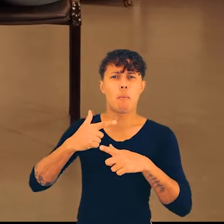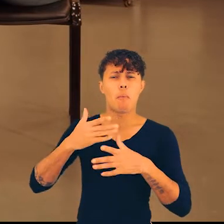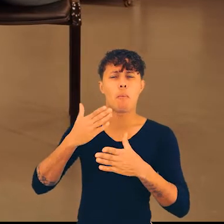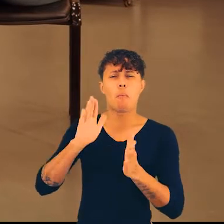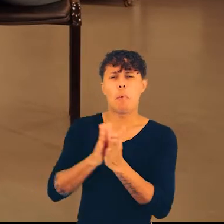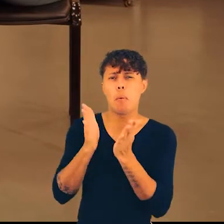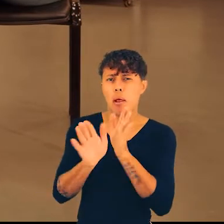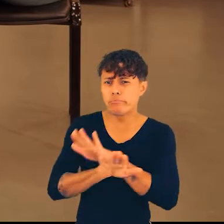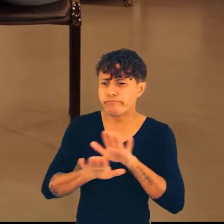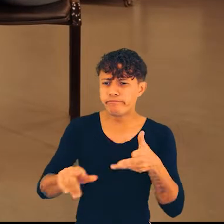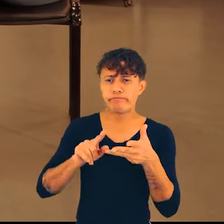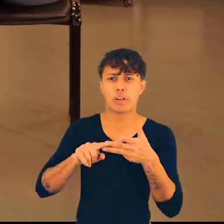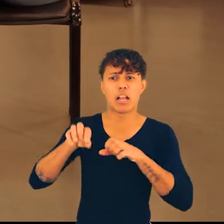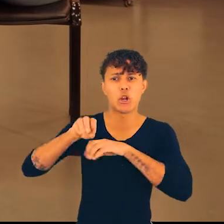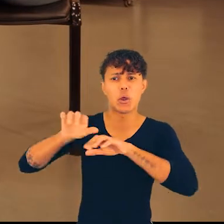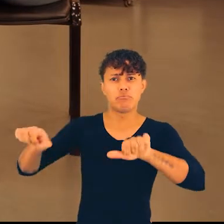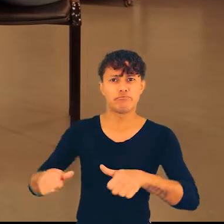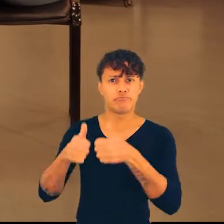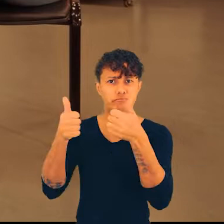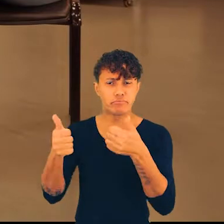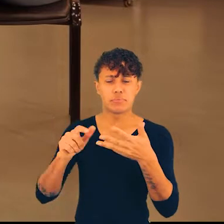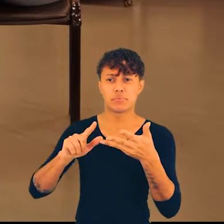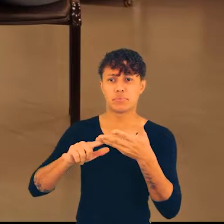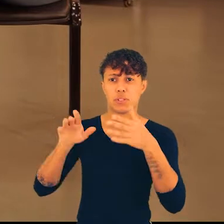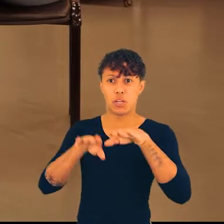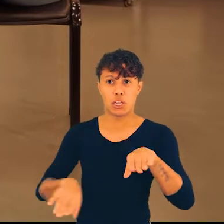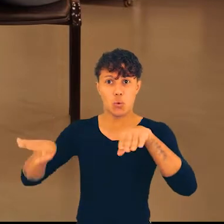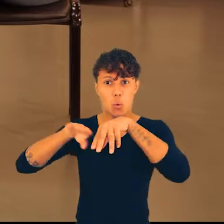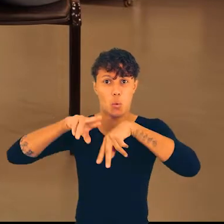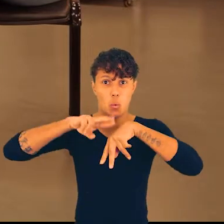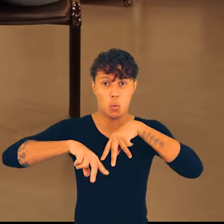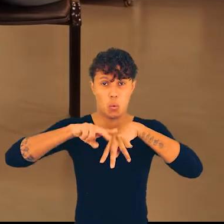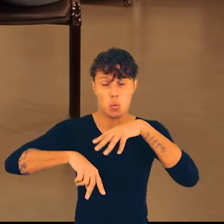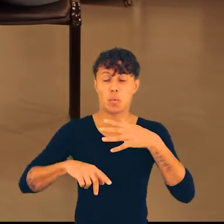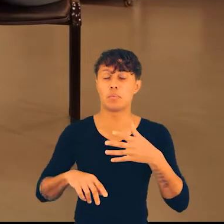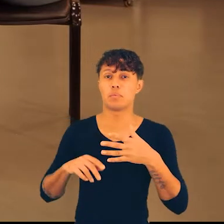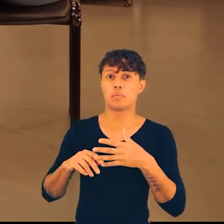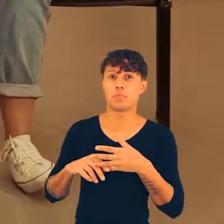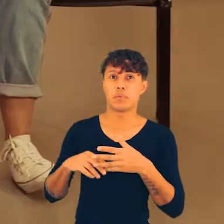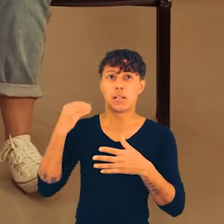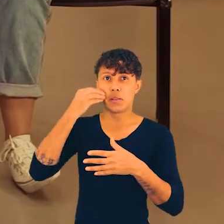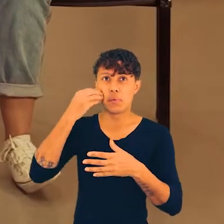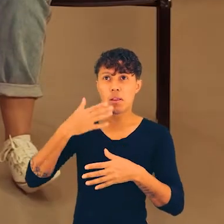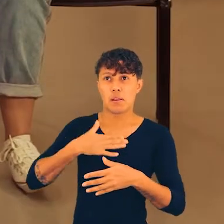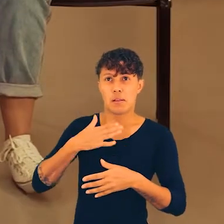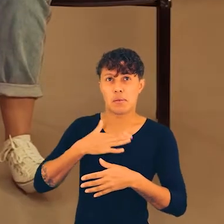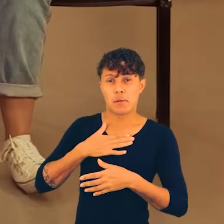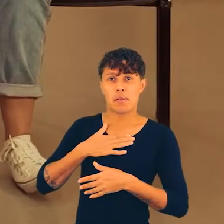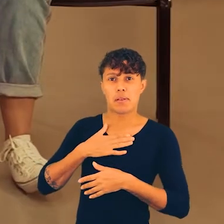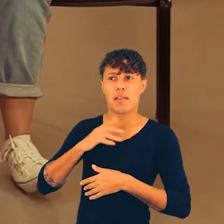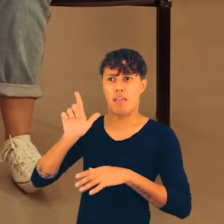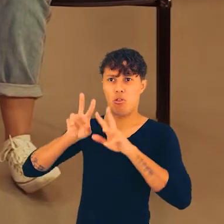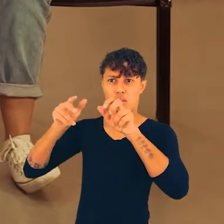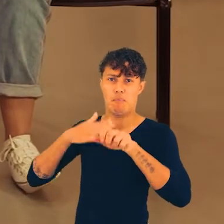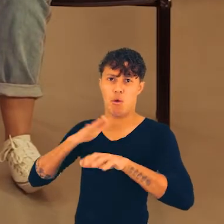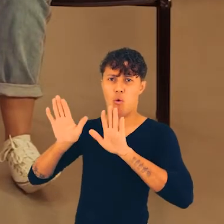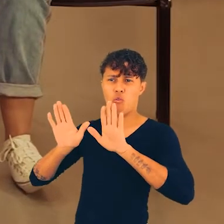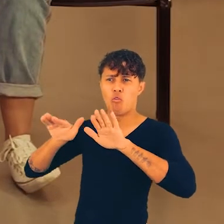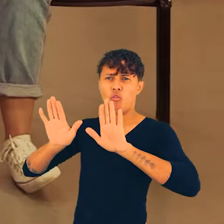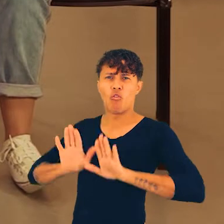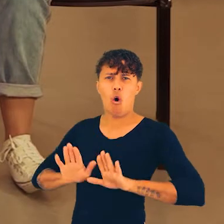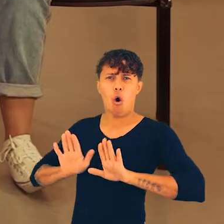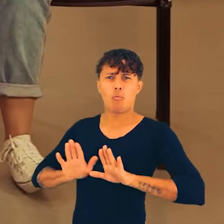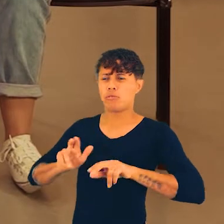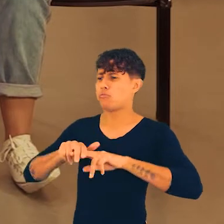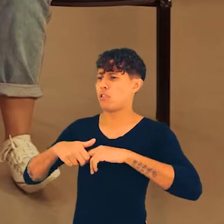pobreza, educação de qualidade, igualdade de gênero. Falando da minha experiência, eu fui para a fome,